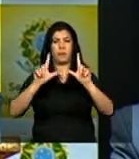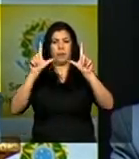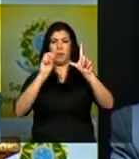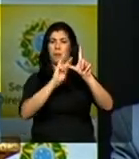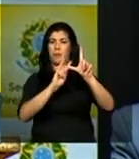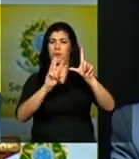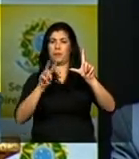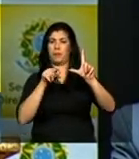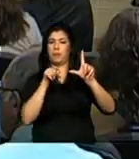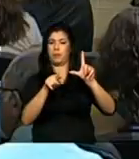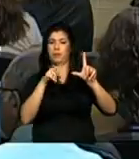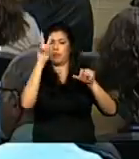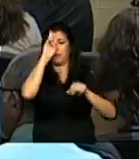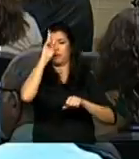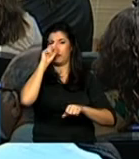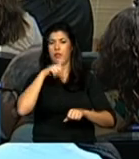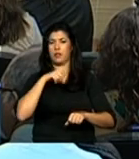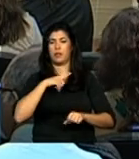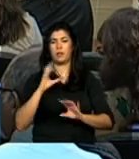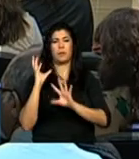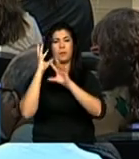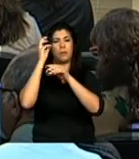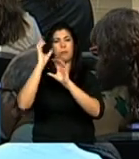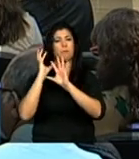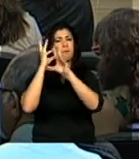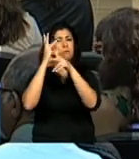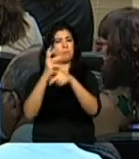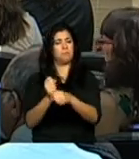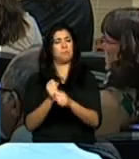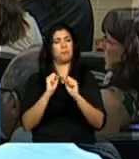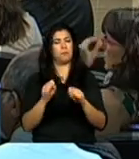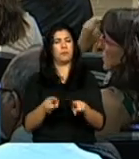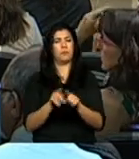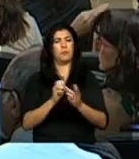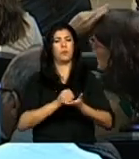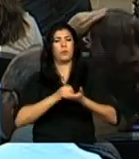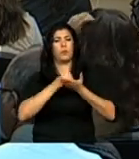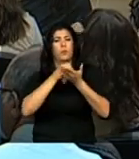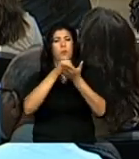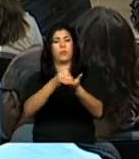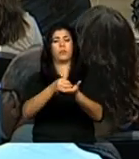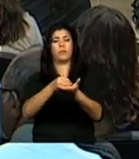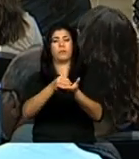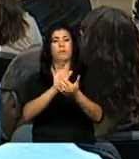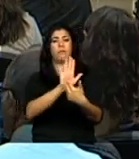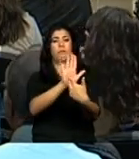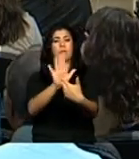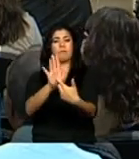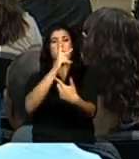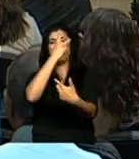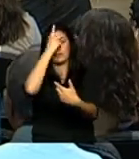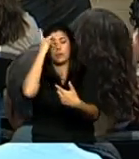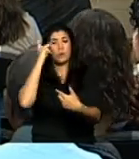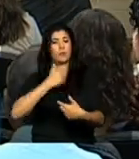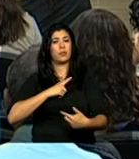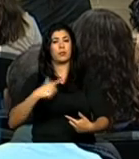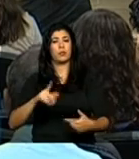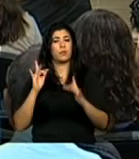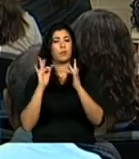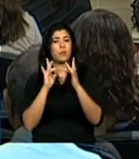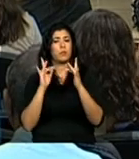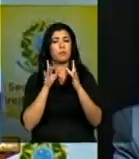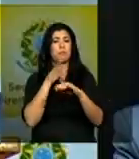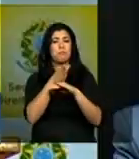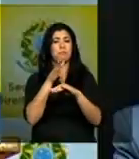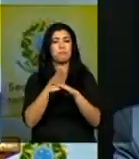memória para que a gente possa oferecer aos que não viveram aos que não tiveram inclusive